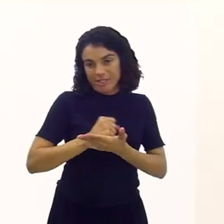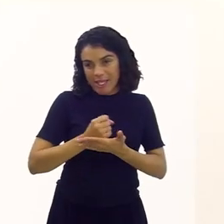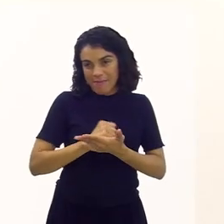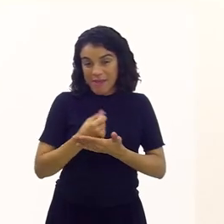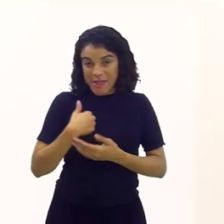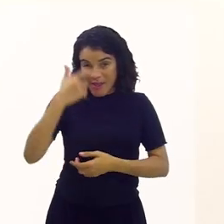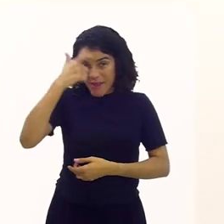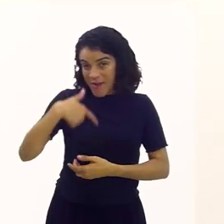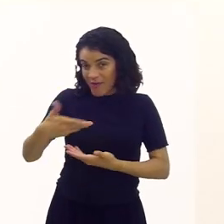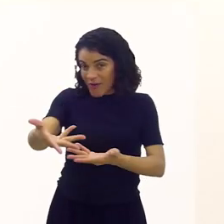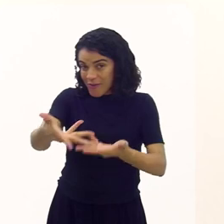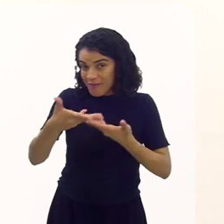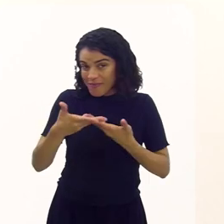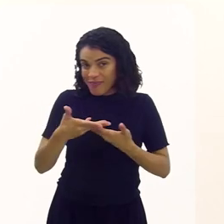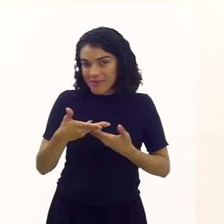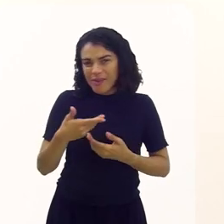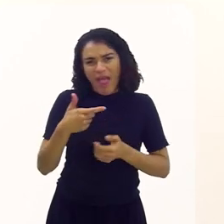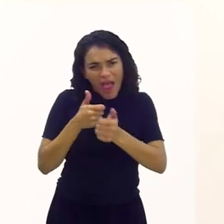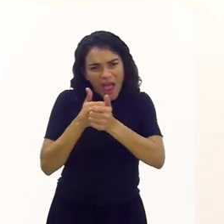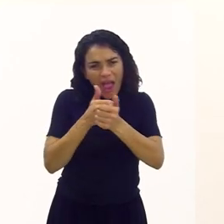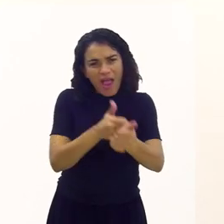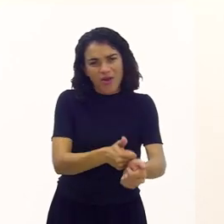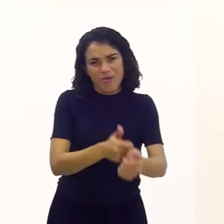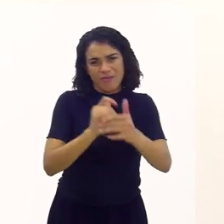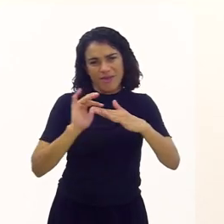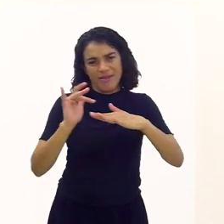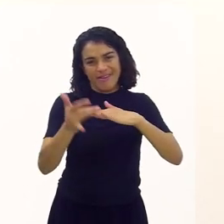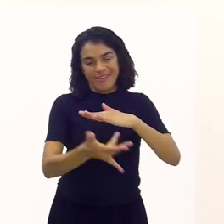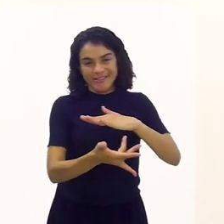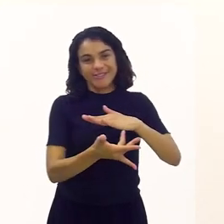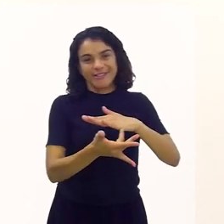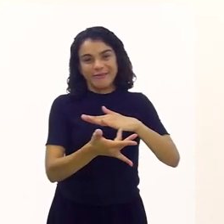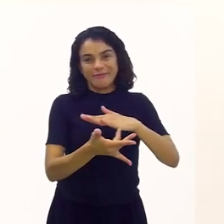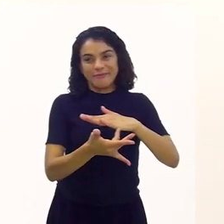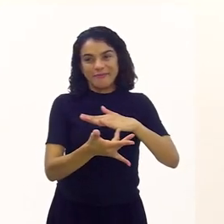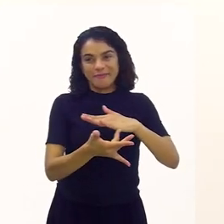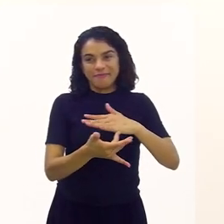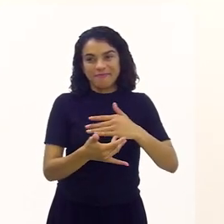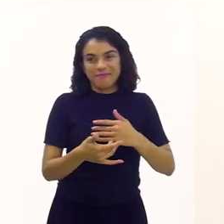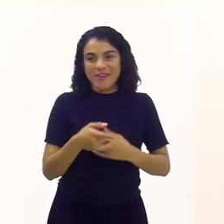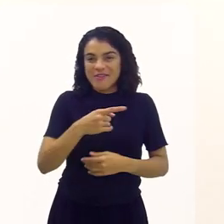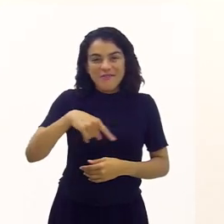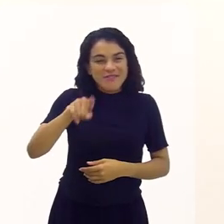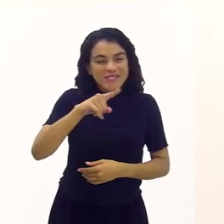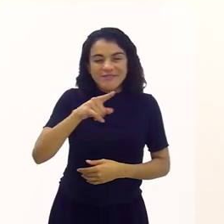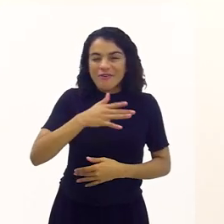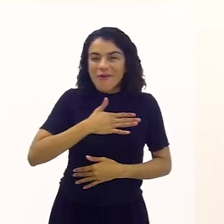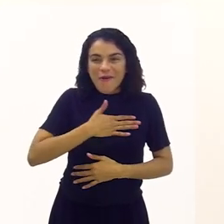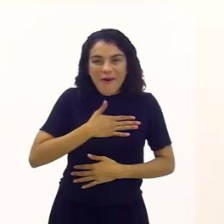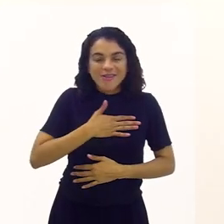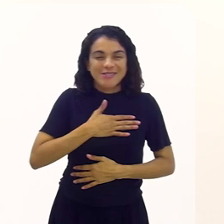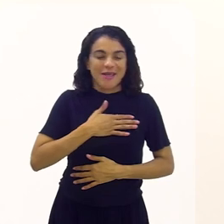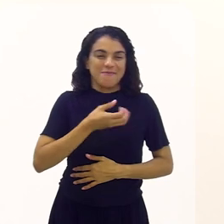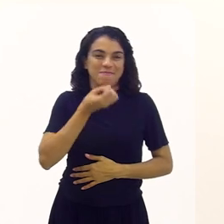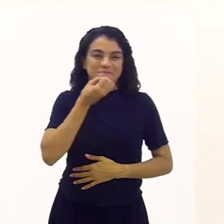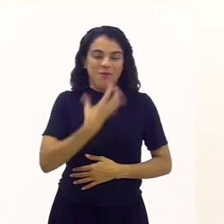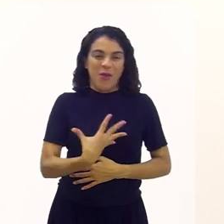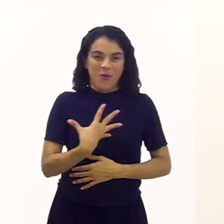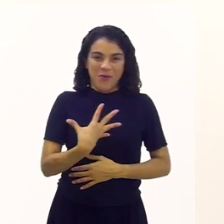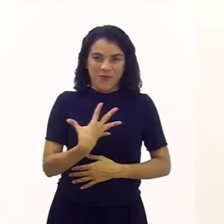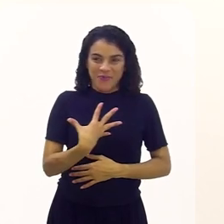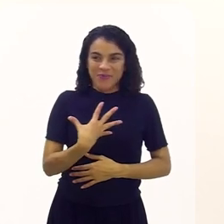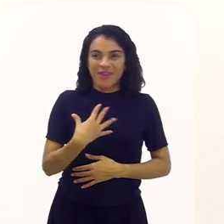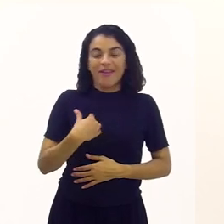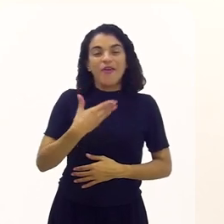E eu vou fazer um convite a vocês. Acompanhando a gente até o final, porque eu acho que vocês vão ter um produto